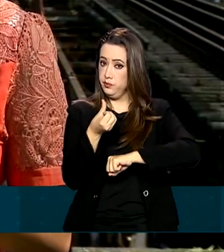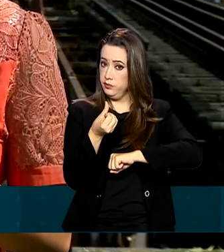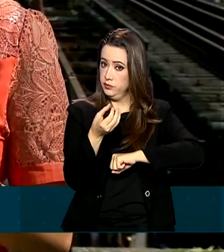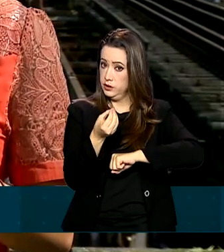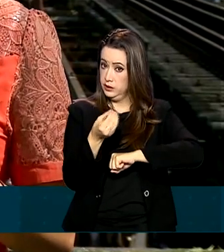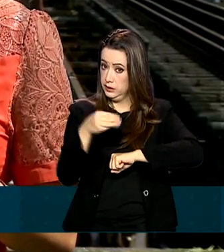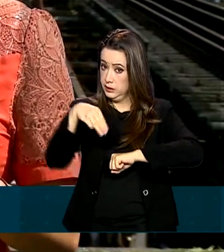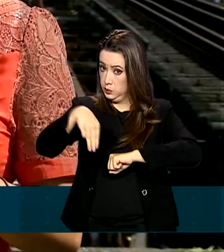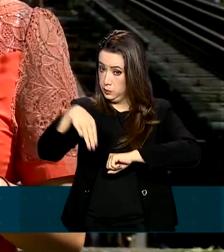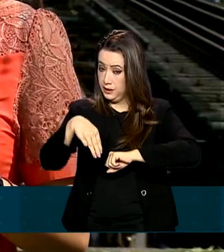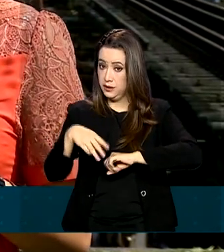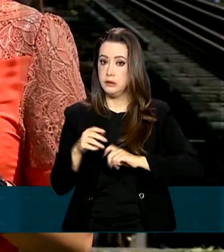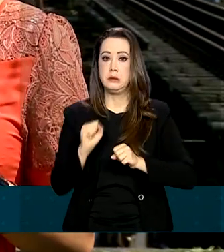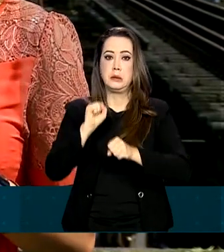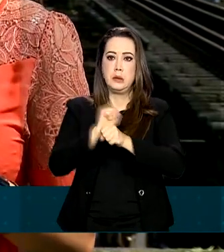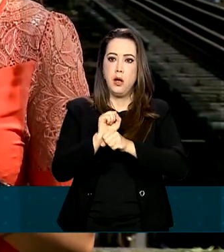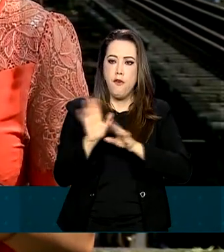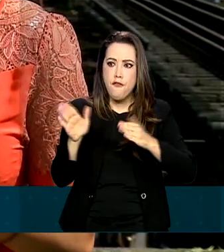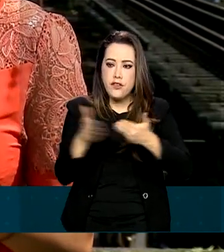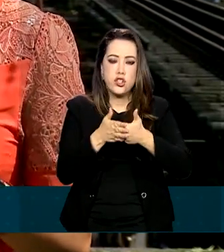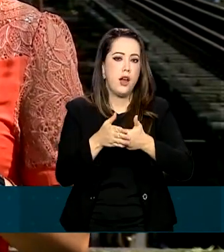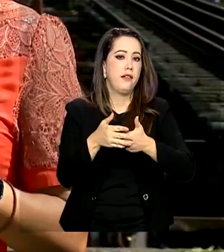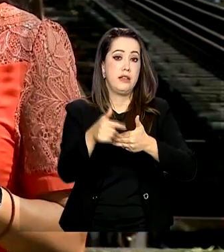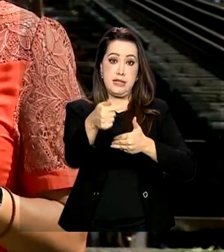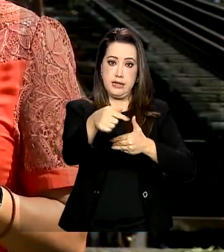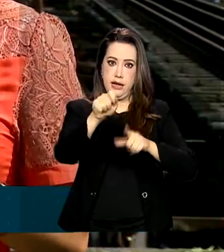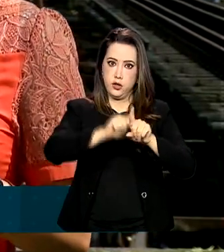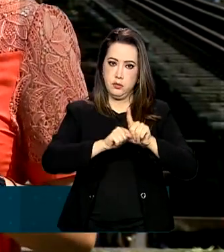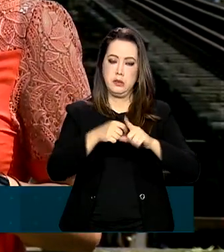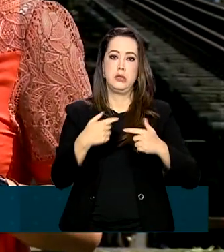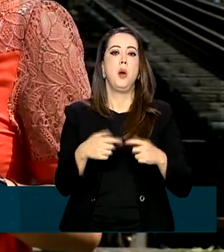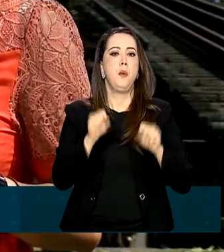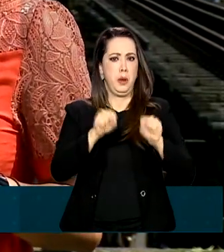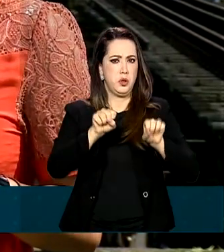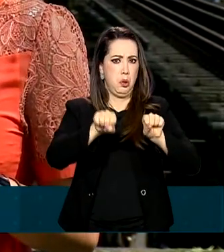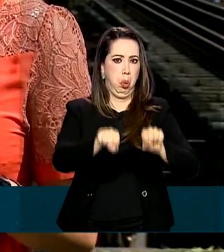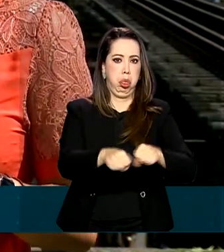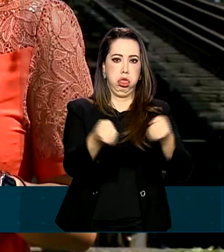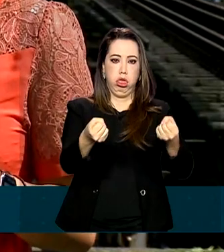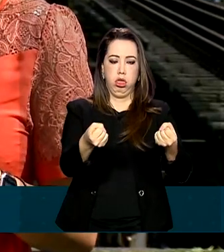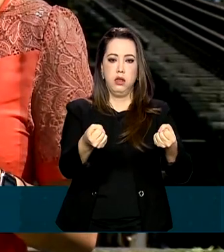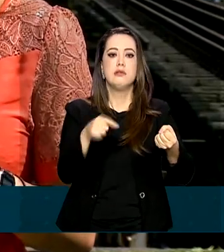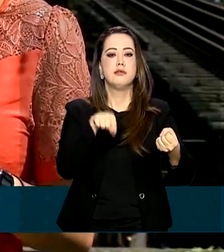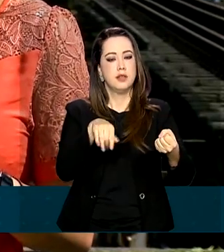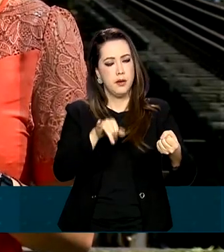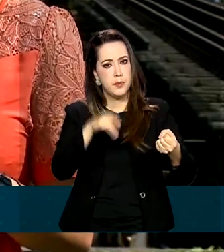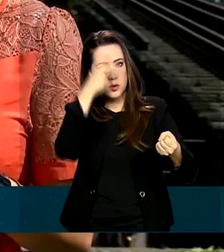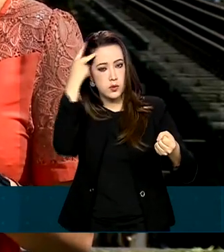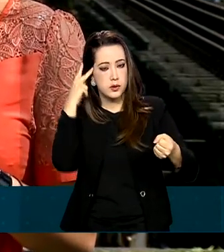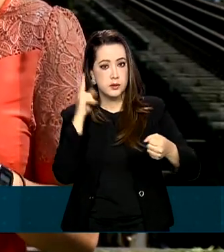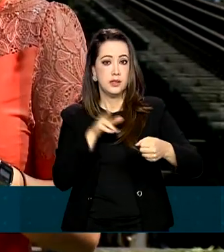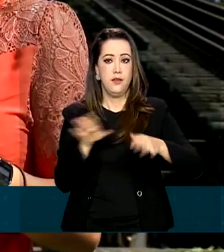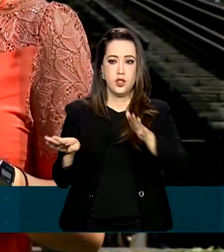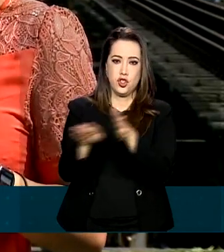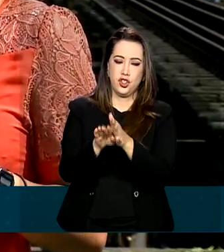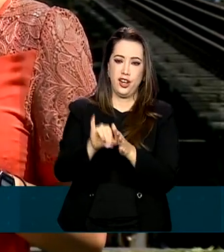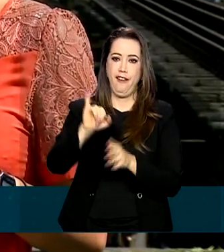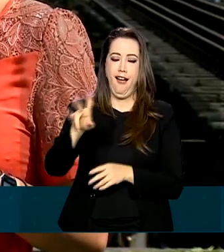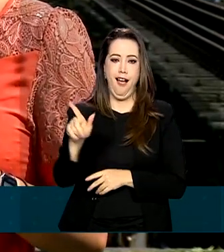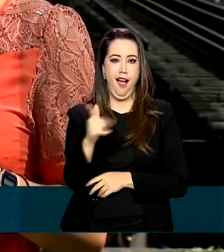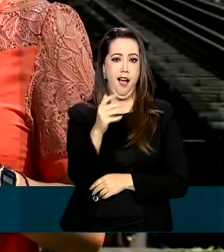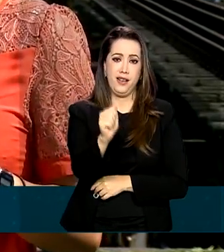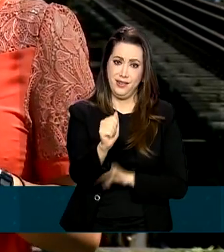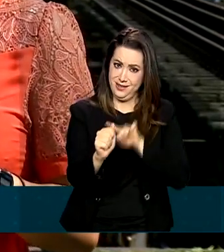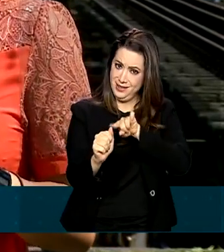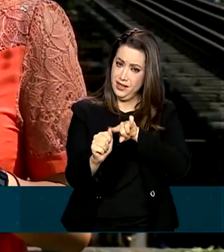sete meses por conta do risco de um colapso na estrutura. Quem precisava passar aqui para acessar a ilha de São Vicente ou para ir para o